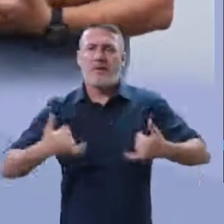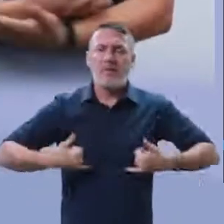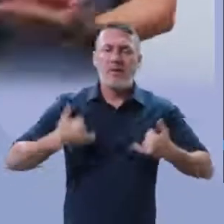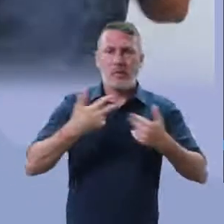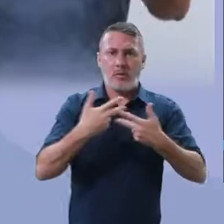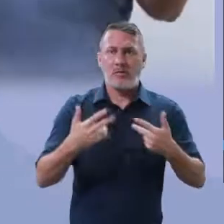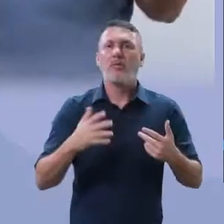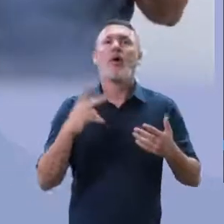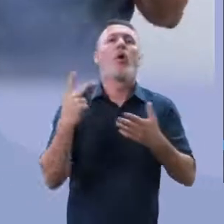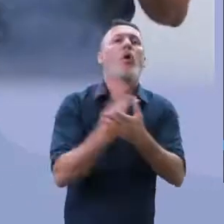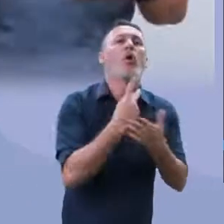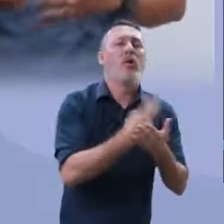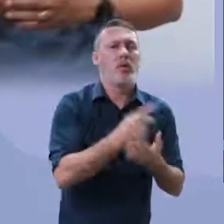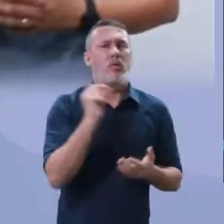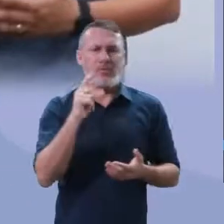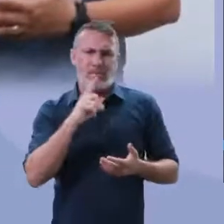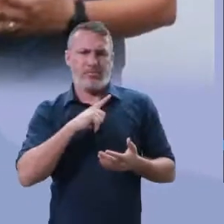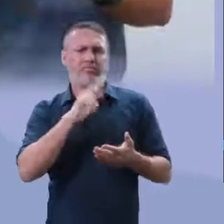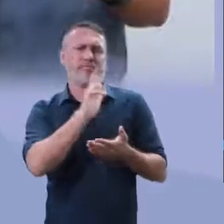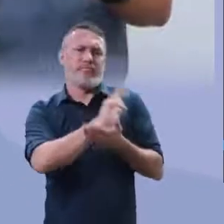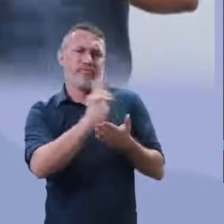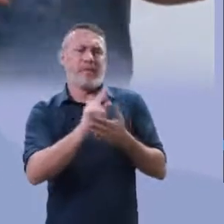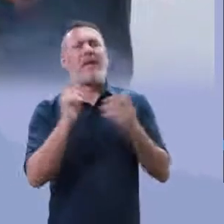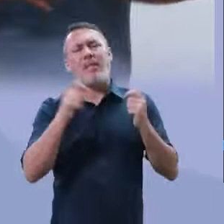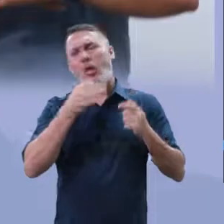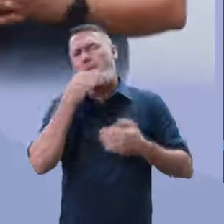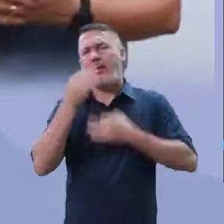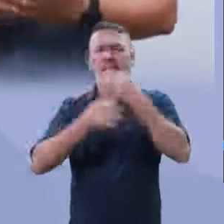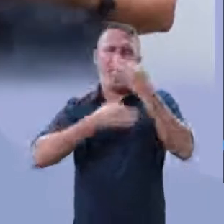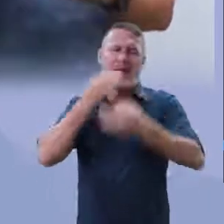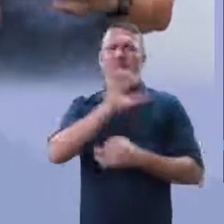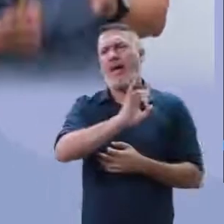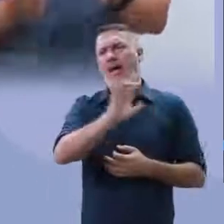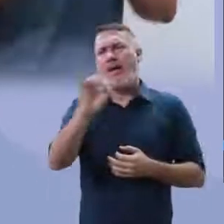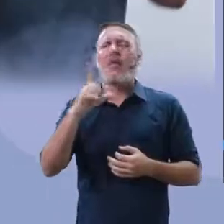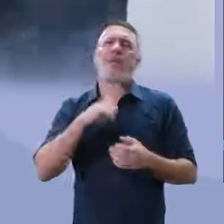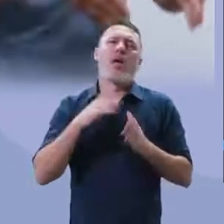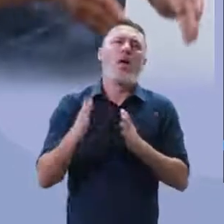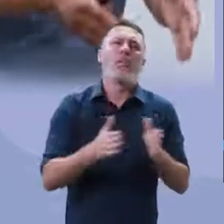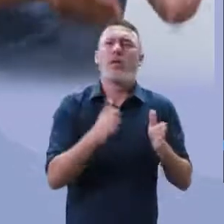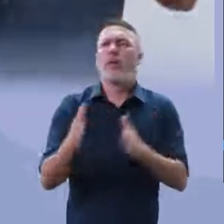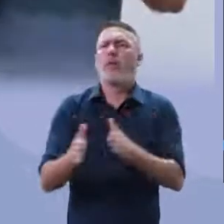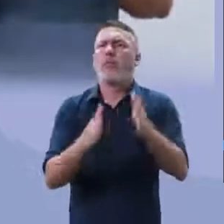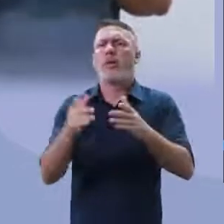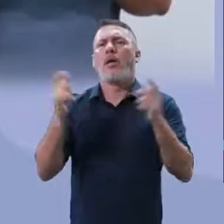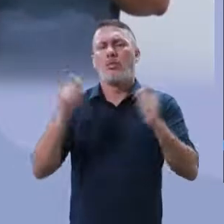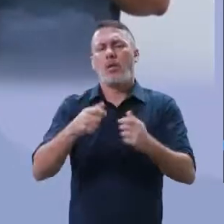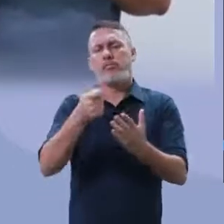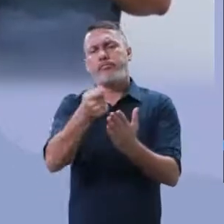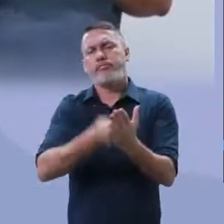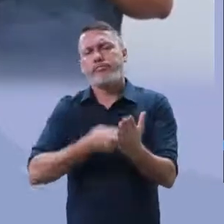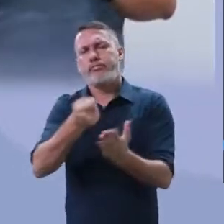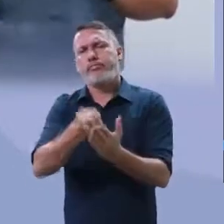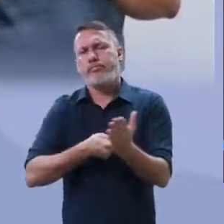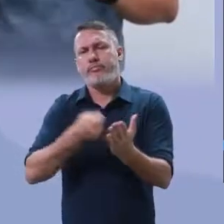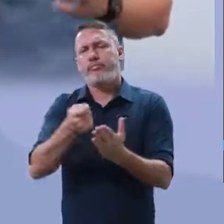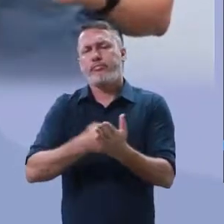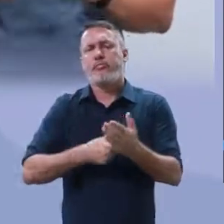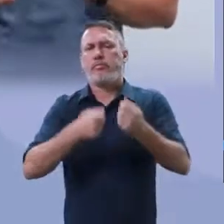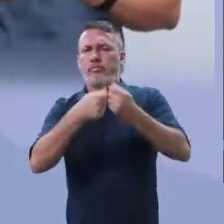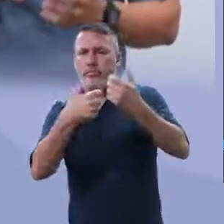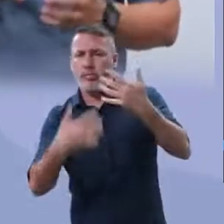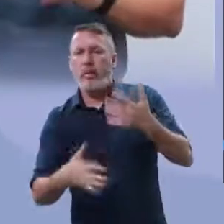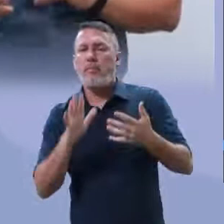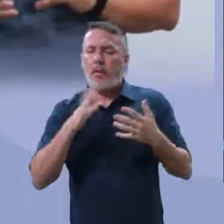sabemos que tem várias possibilidades de argumentação, vários caminhos para trabalhar, mas nós vamos